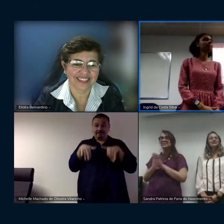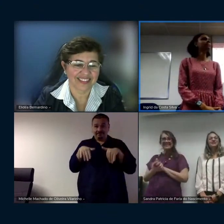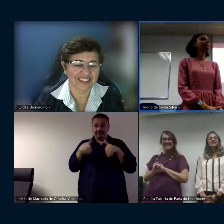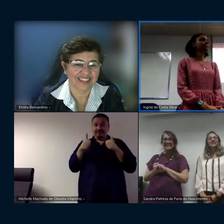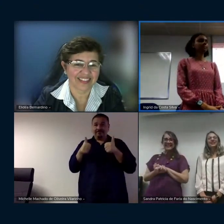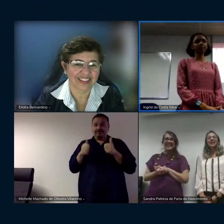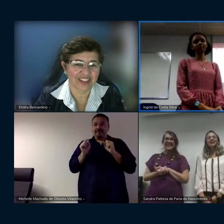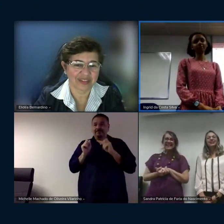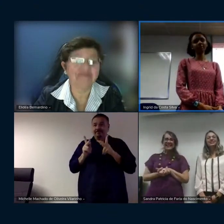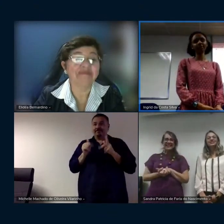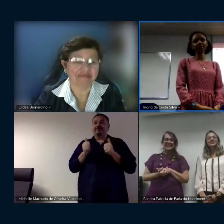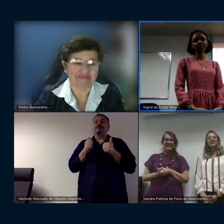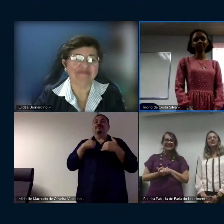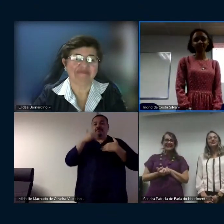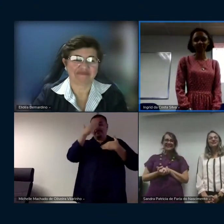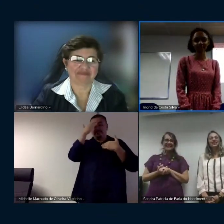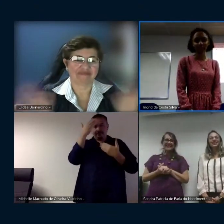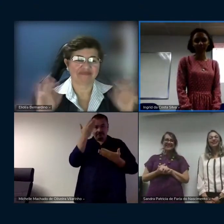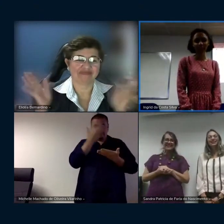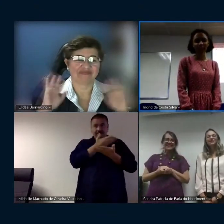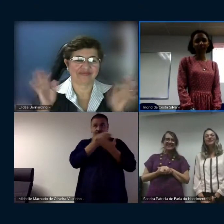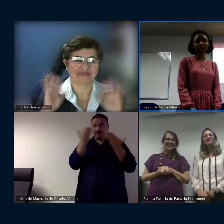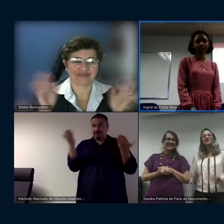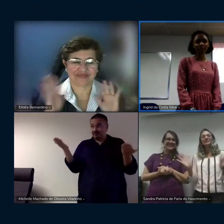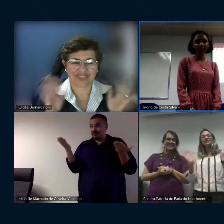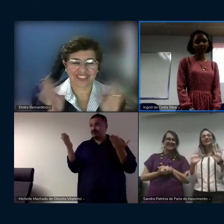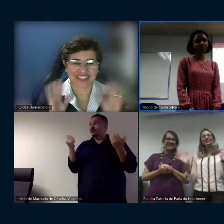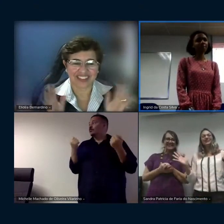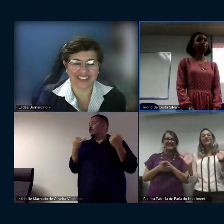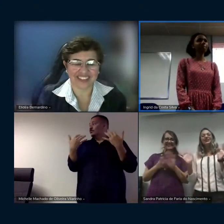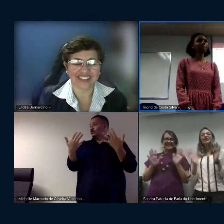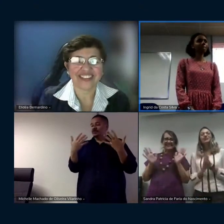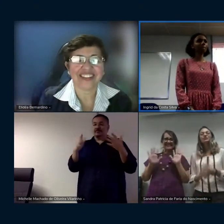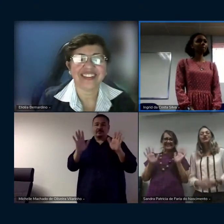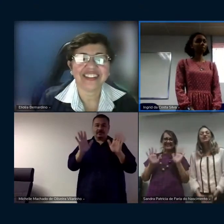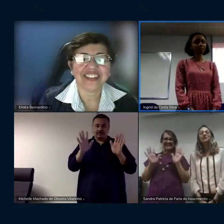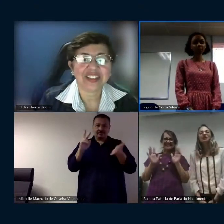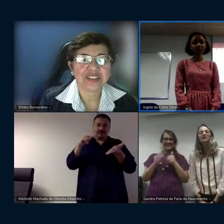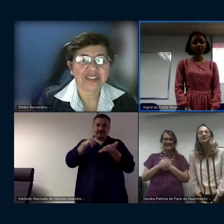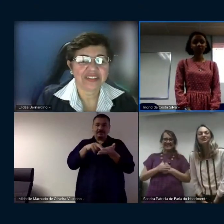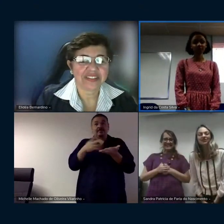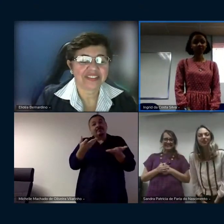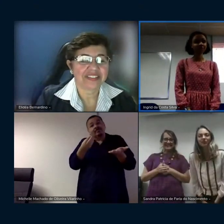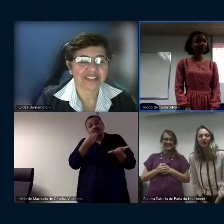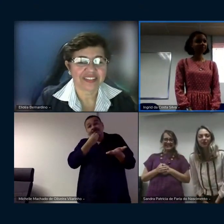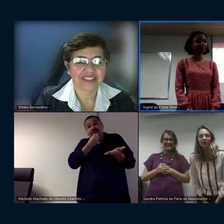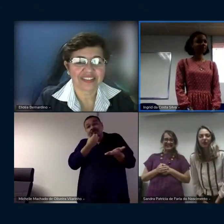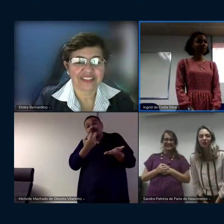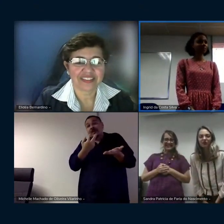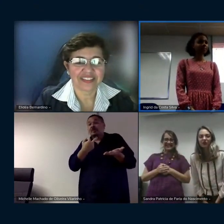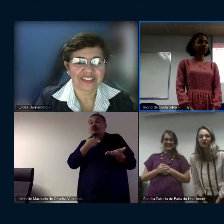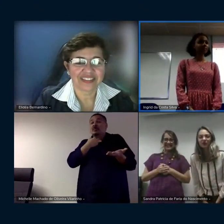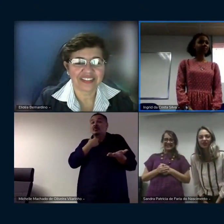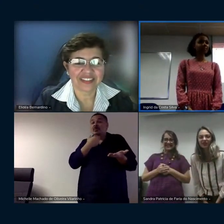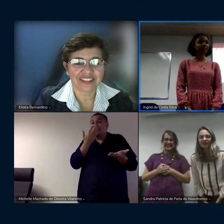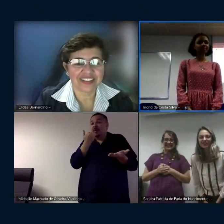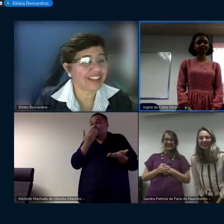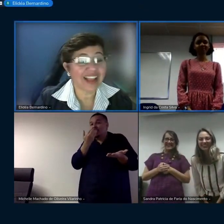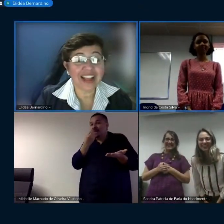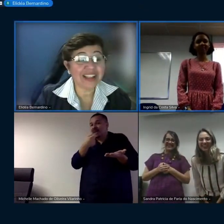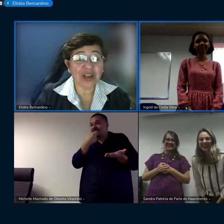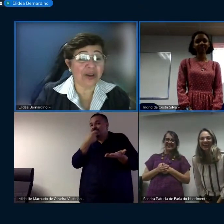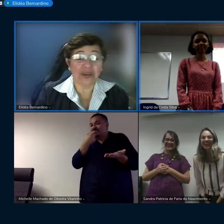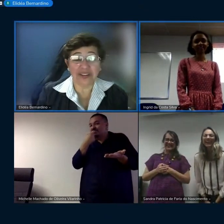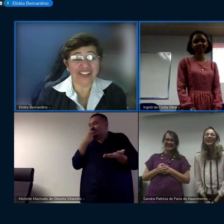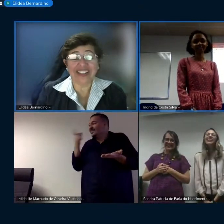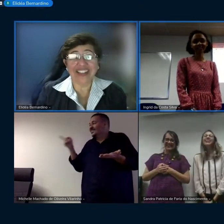finalizamos agradecemos né a participação infelizmente você não vai poder comer um biscoito mineiro